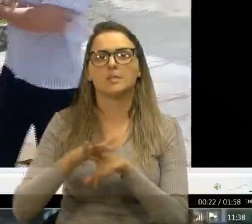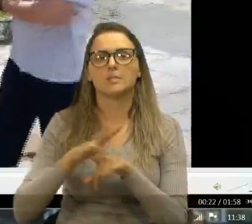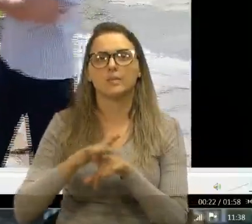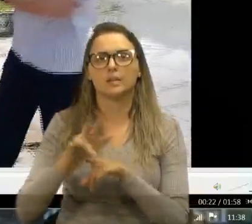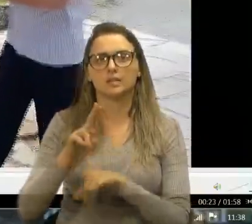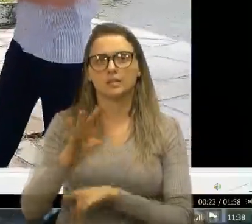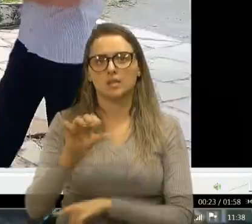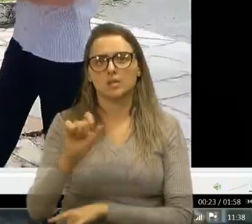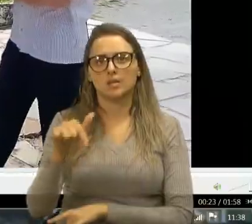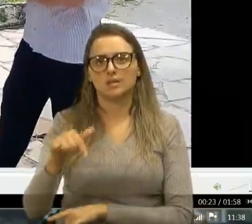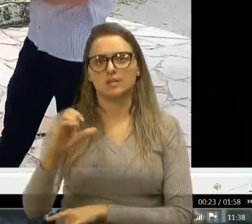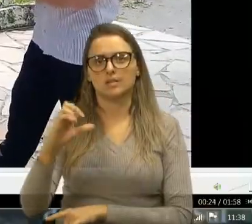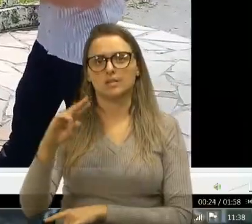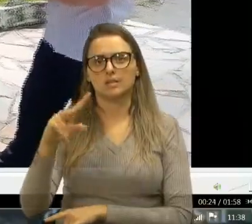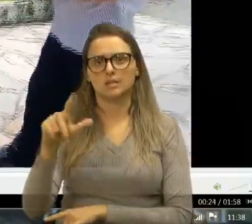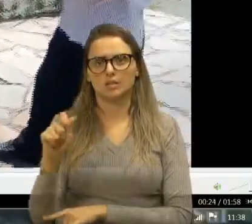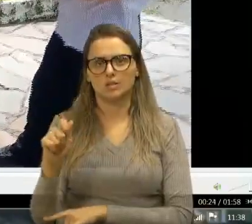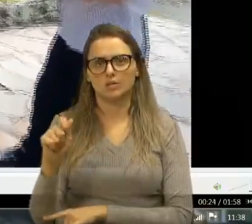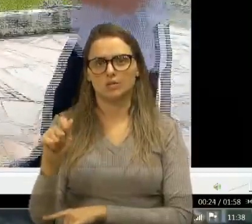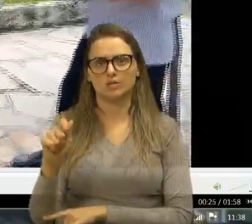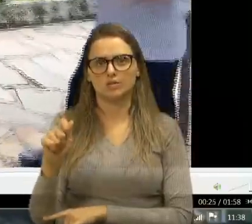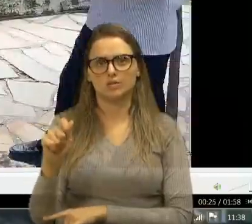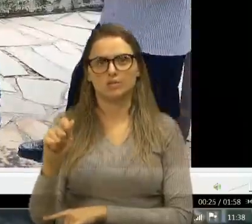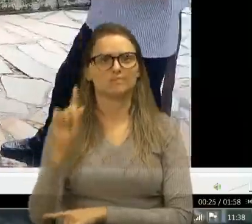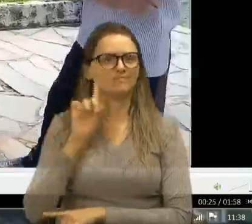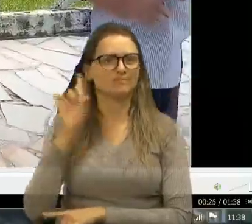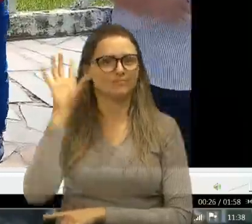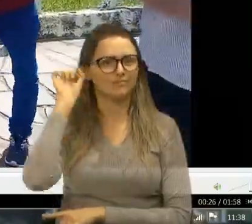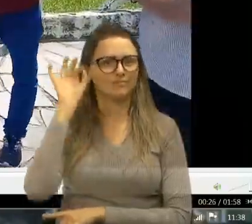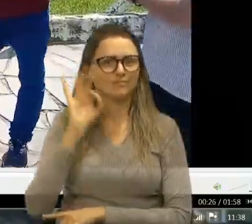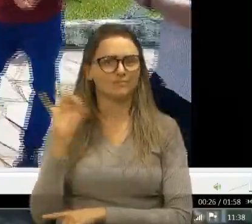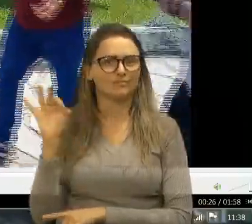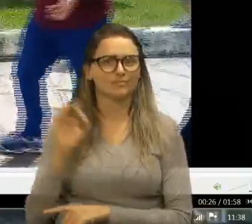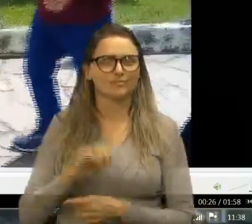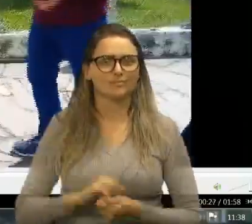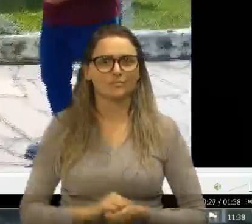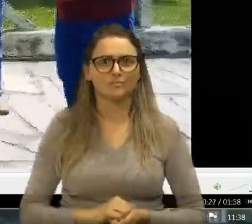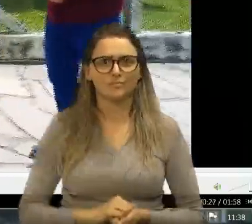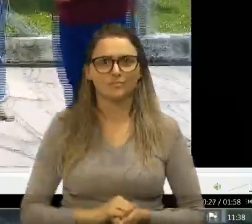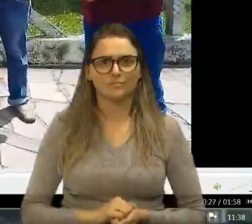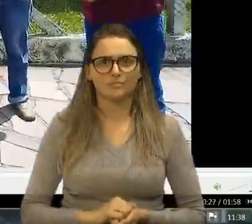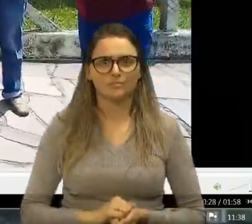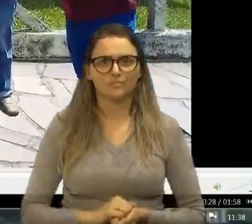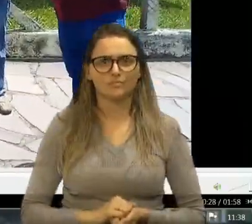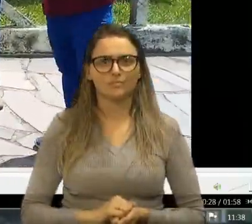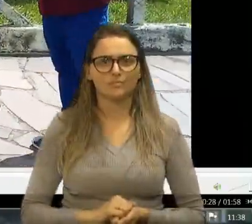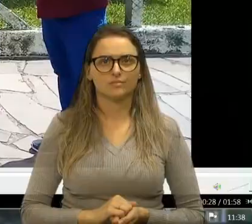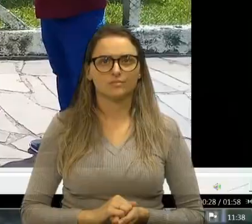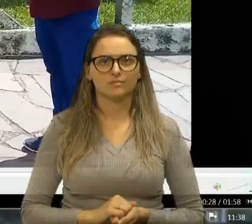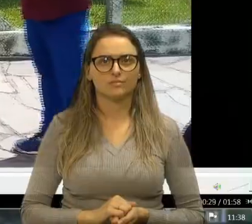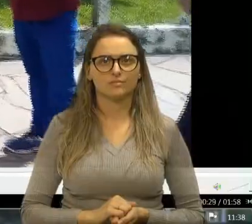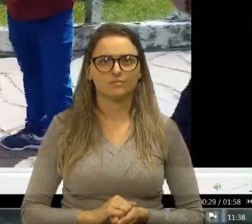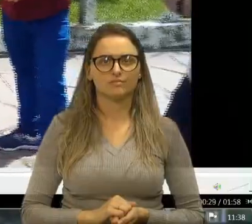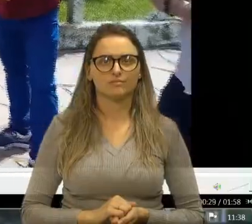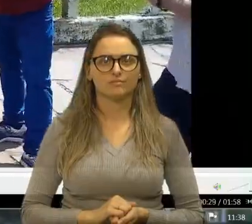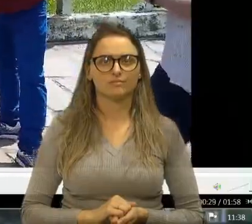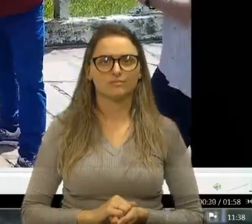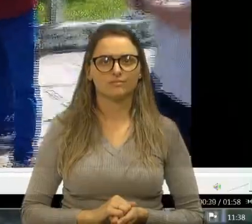por conta que é da falta de médicos. Os moradores estão comprando, hoje em manhã, inclusive, aconteceu